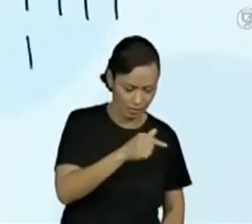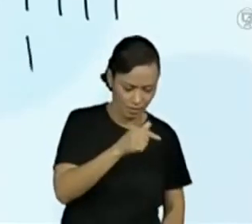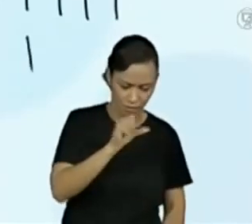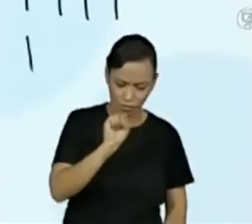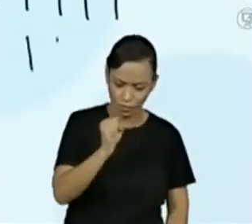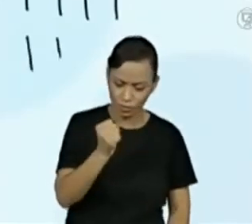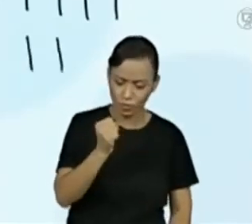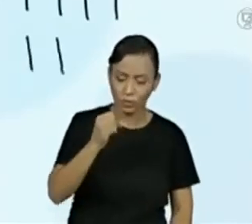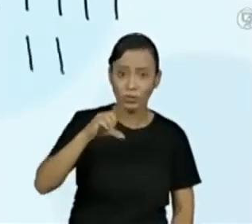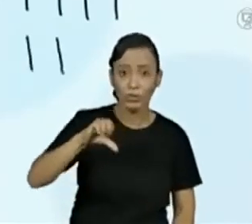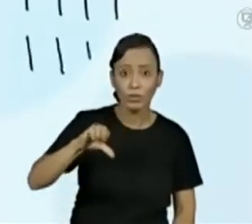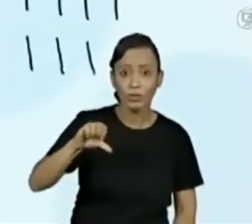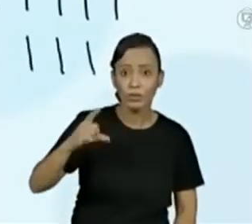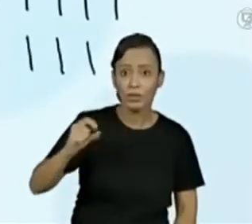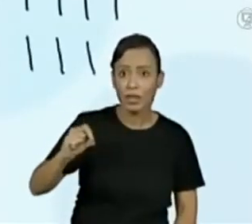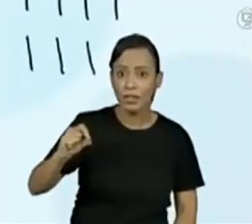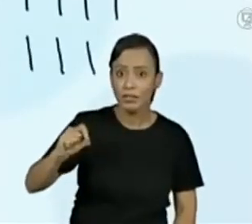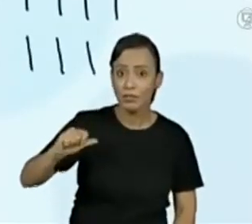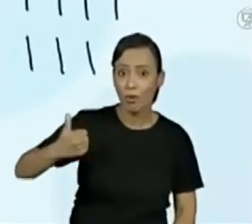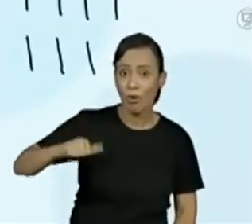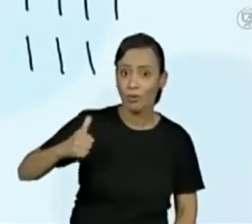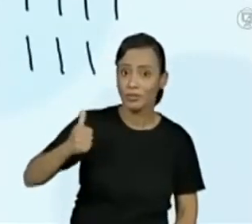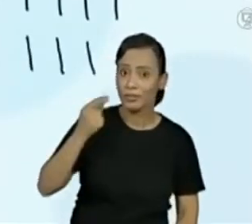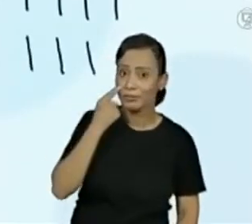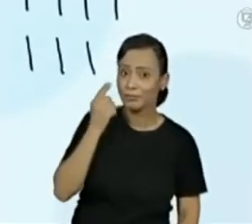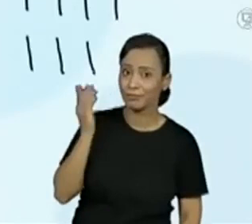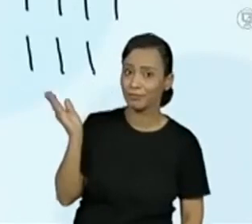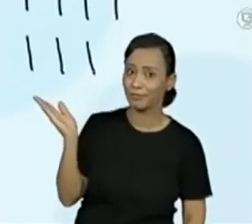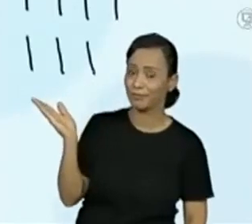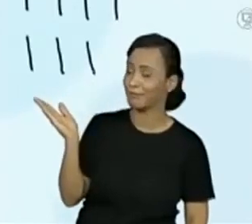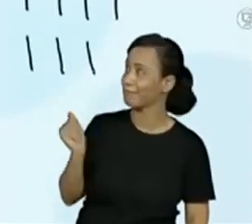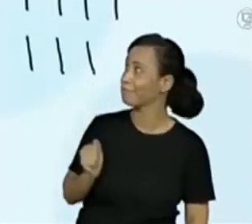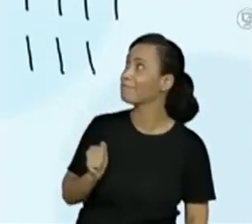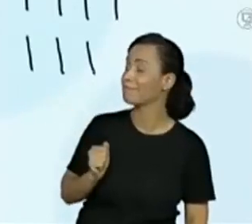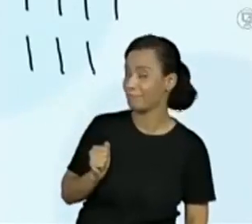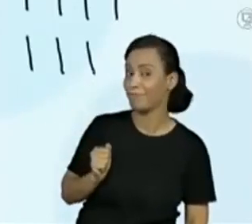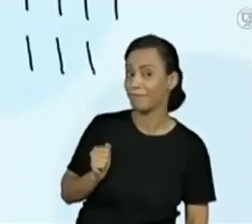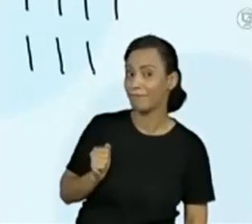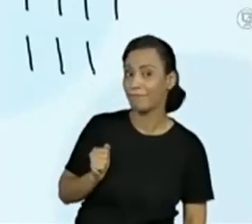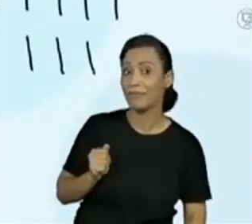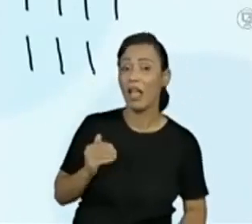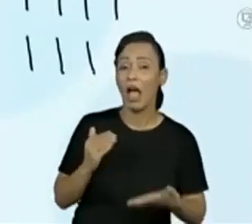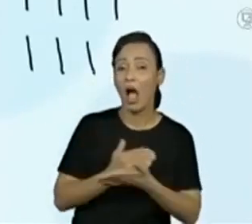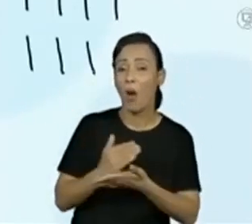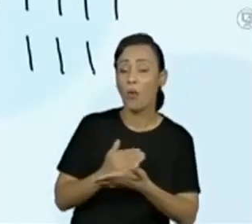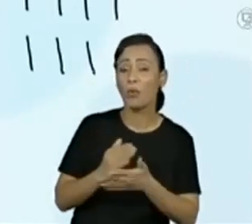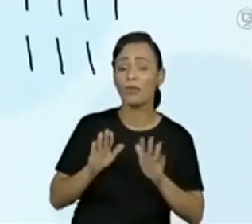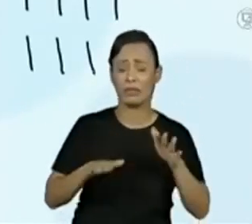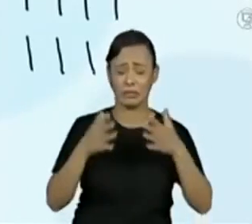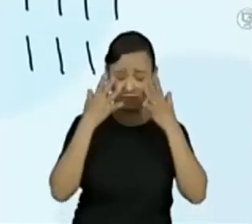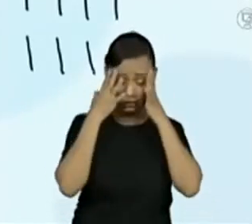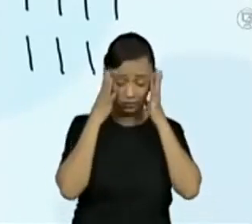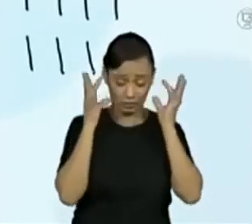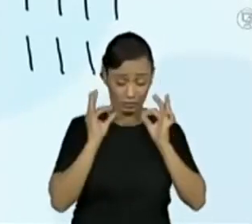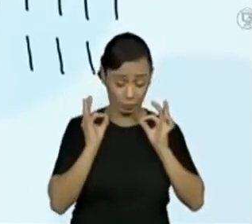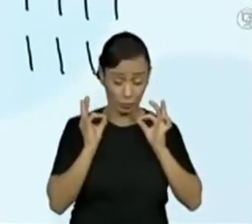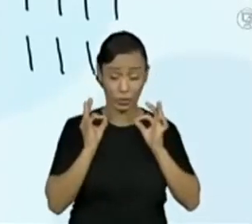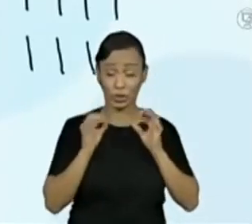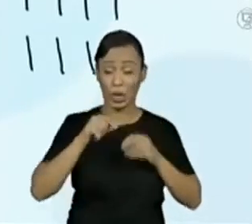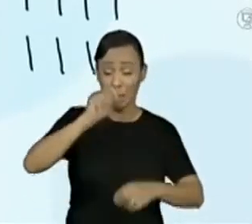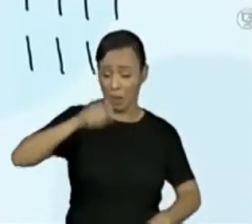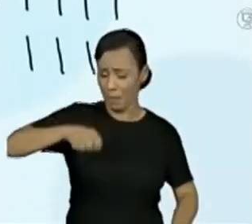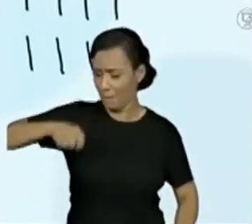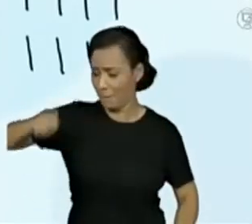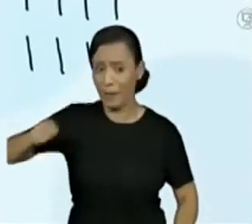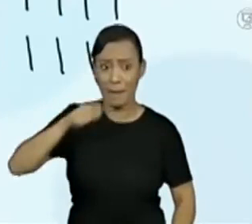oito, nove, dez, onze. E aí, nesse momento, tem alunos que iriam se perder e continuar fazendo vários tracinhos